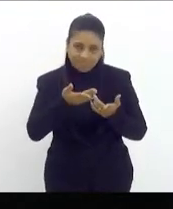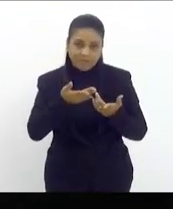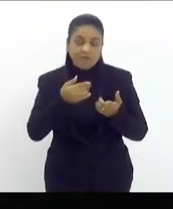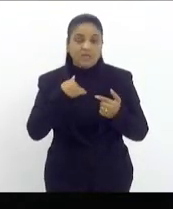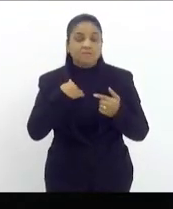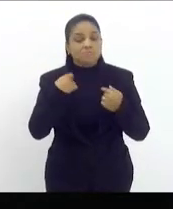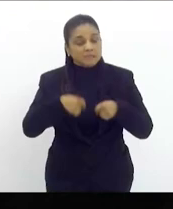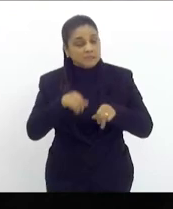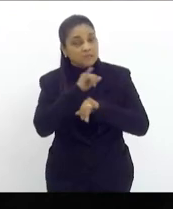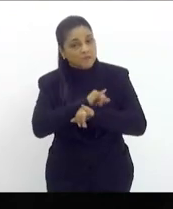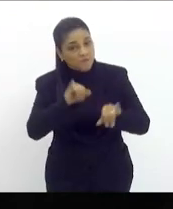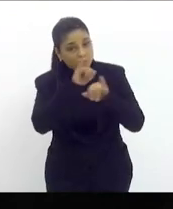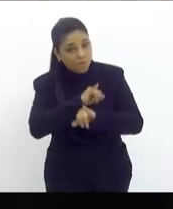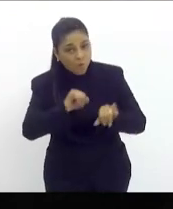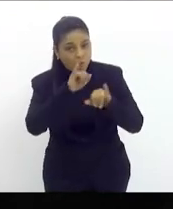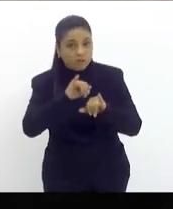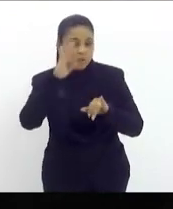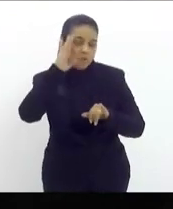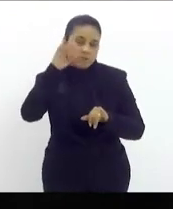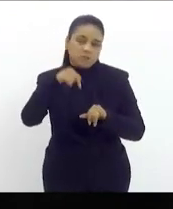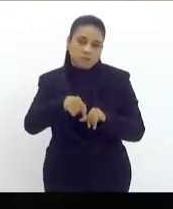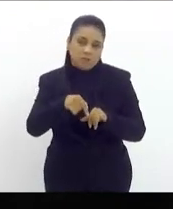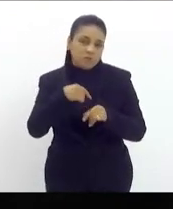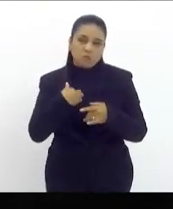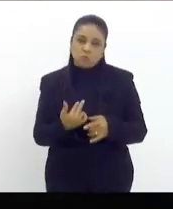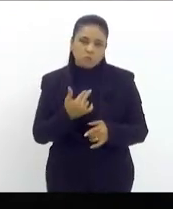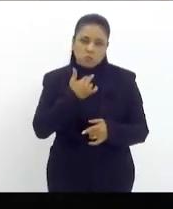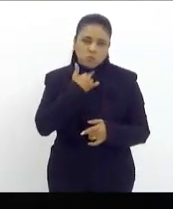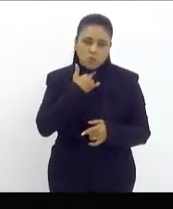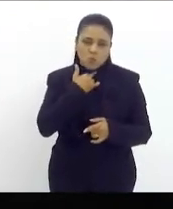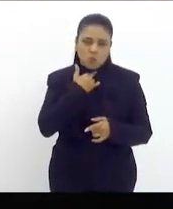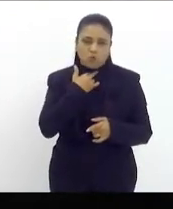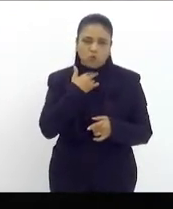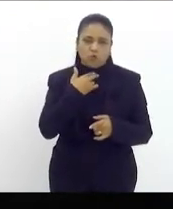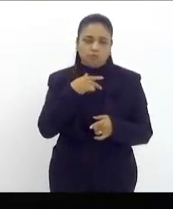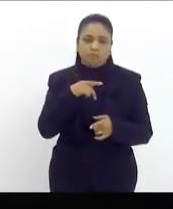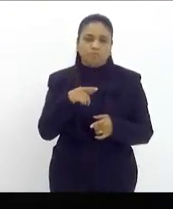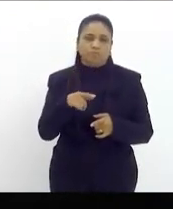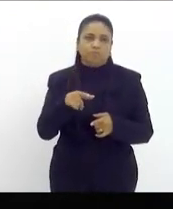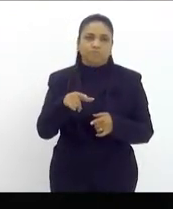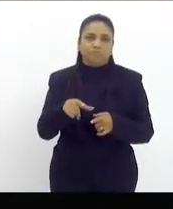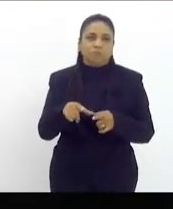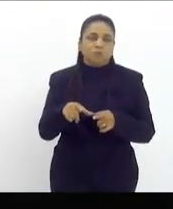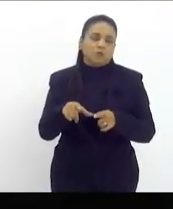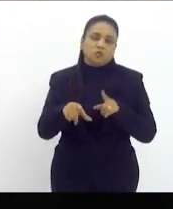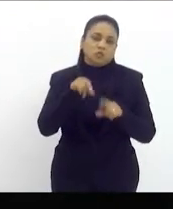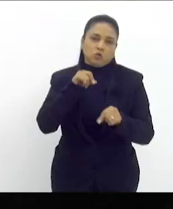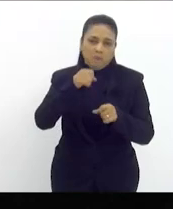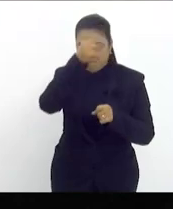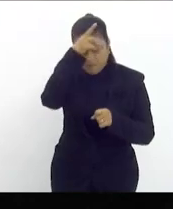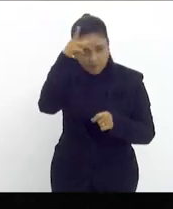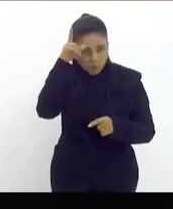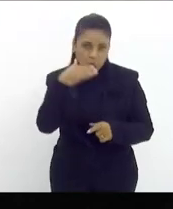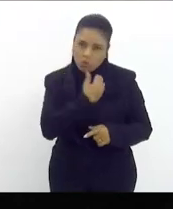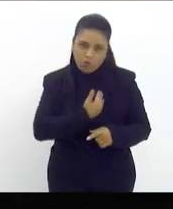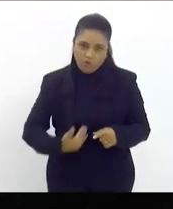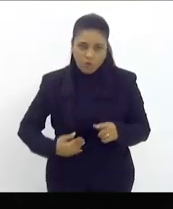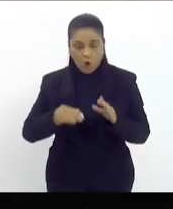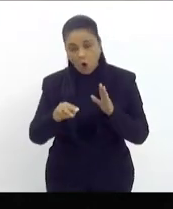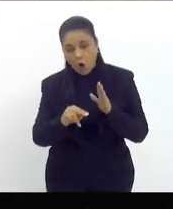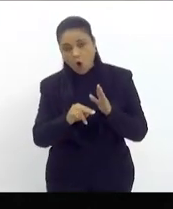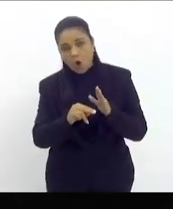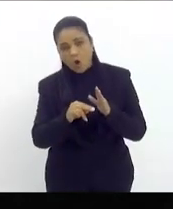a informação que a gente não pode também optar por prefeituras ou governos que operem numa